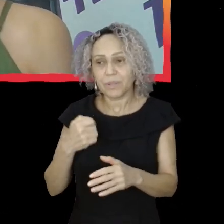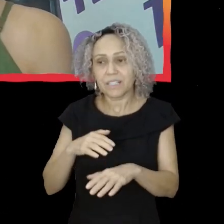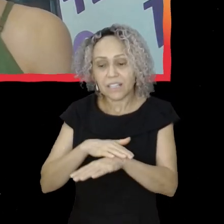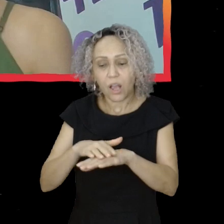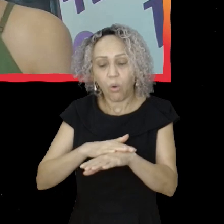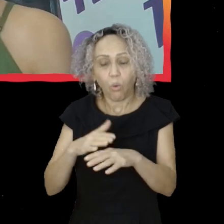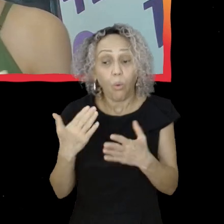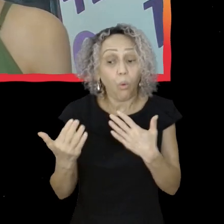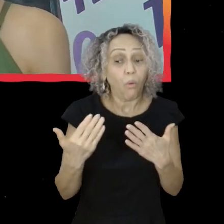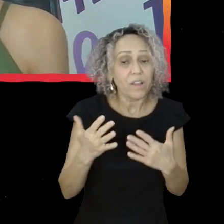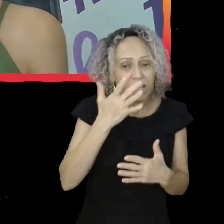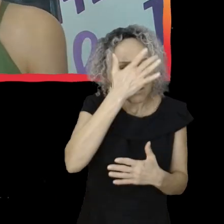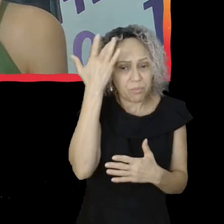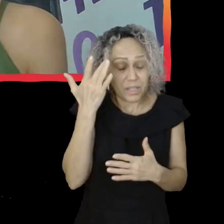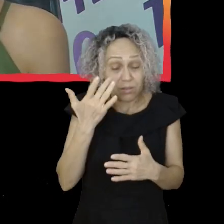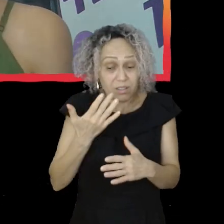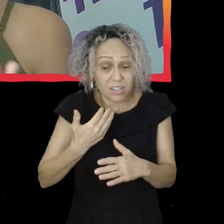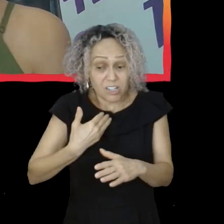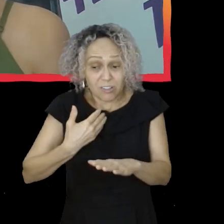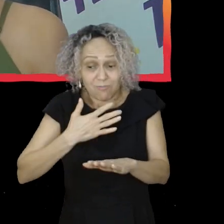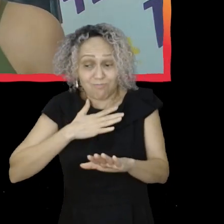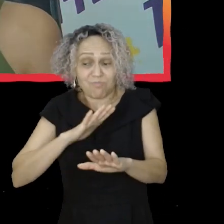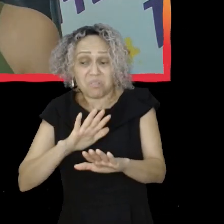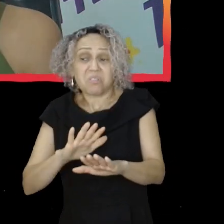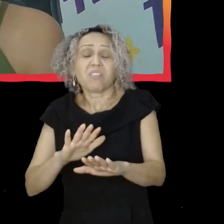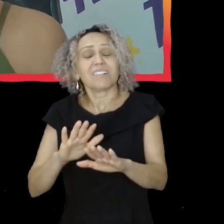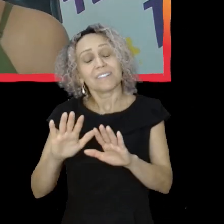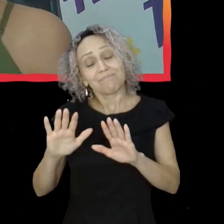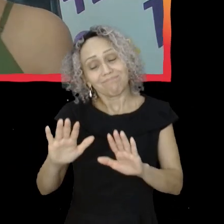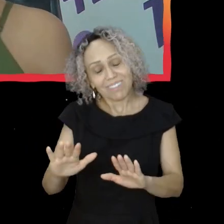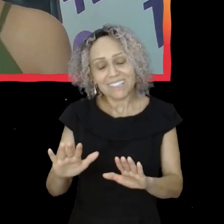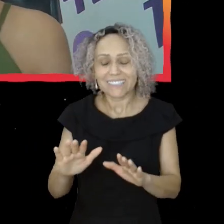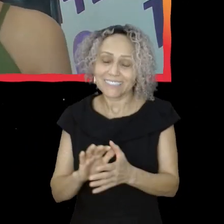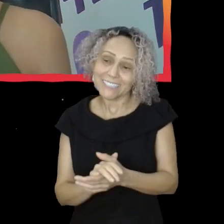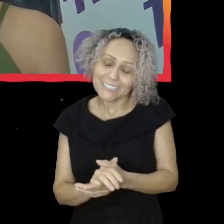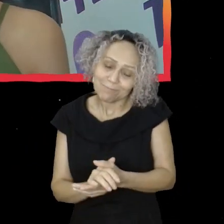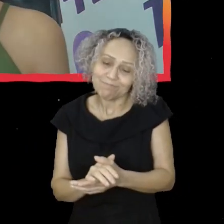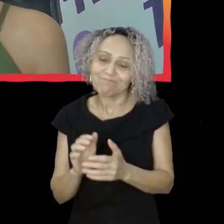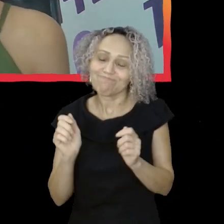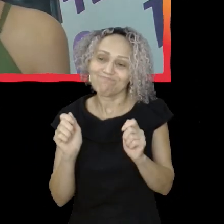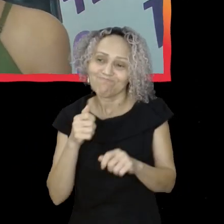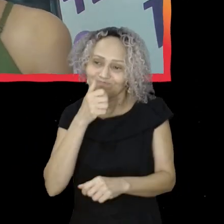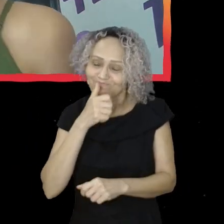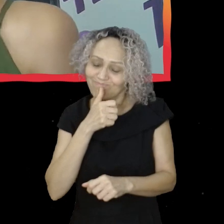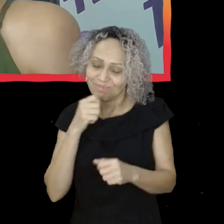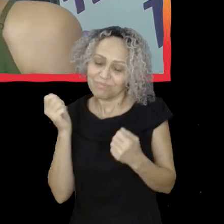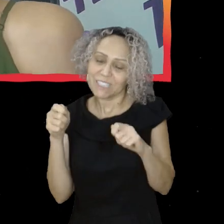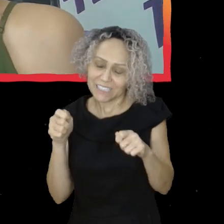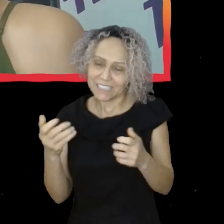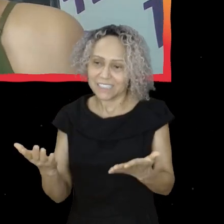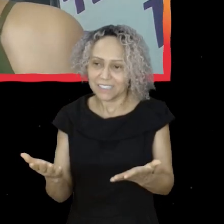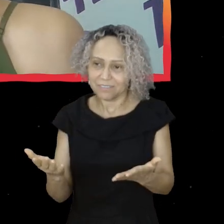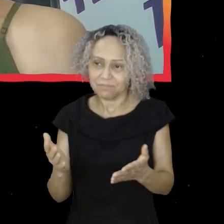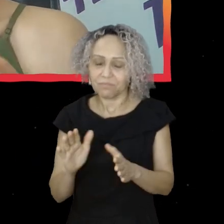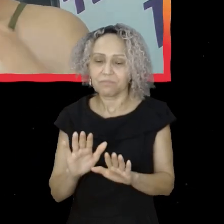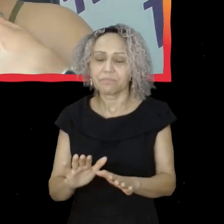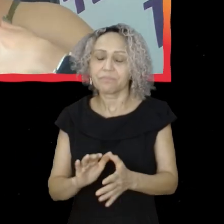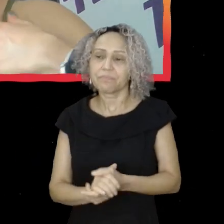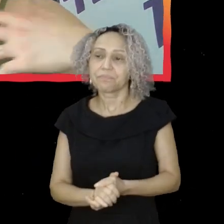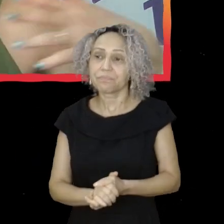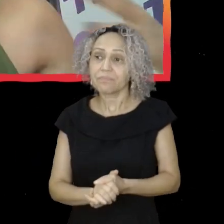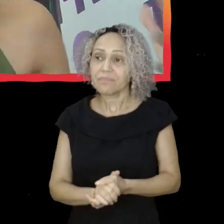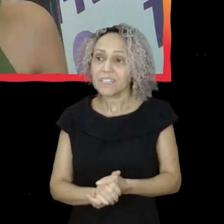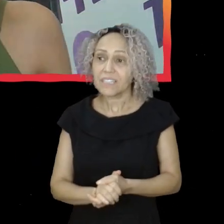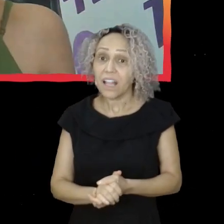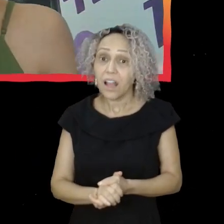sempre é legal, né? Então, na realidade, a maioria das vezes não é muito. Então, porque daí, claro, poxa, eu ainda